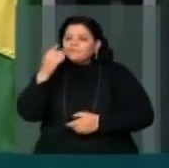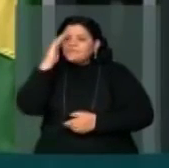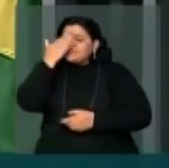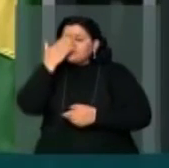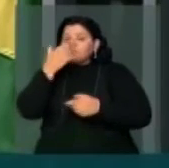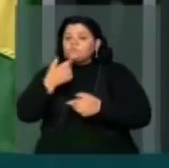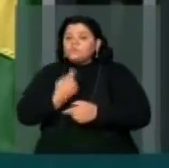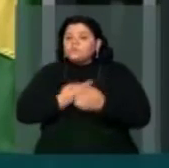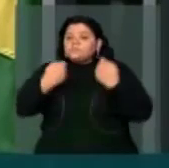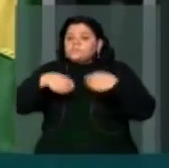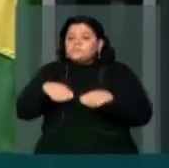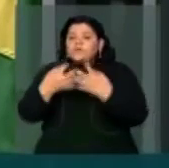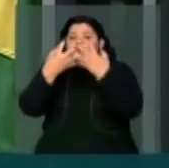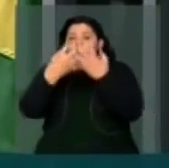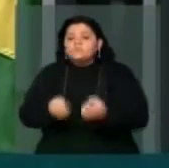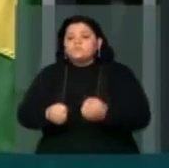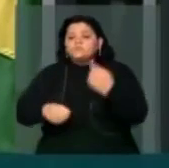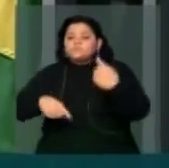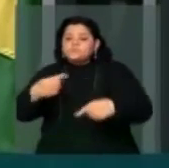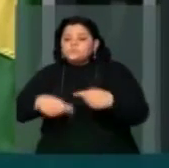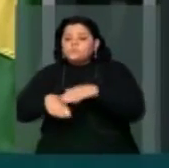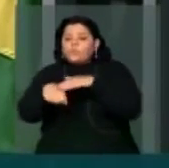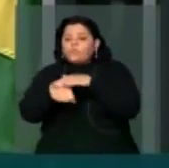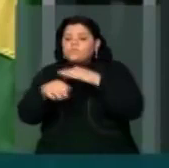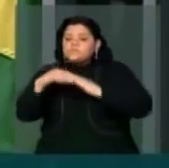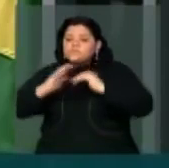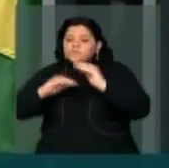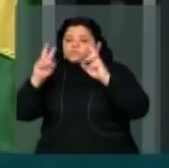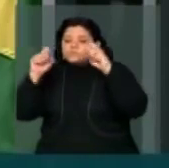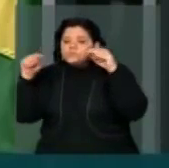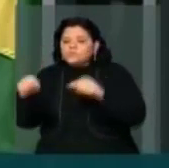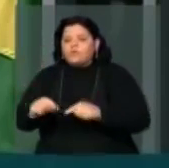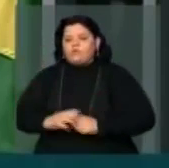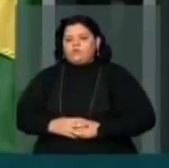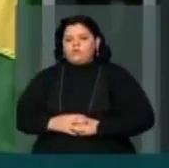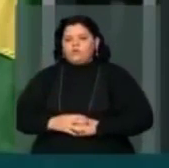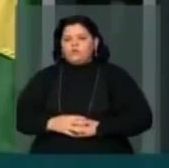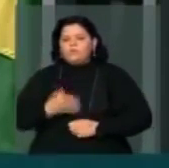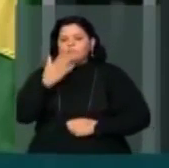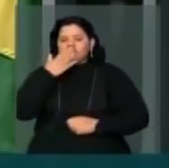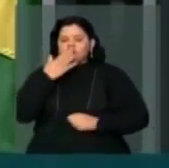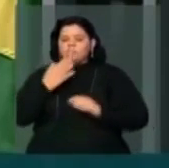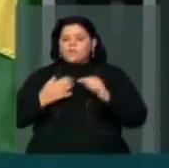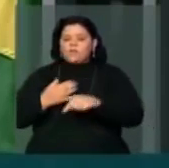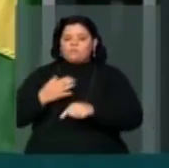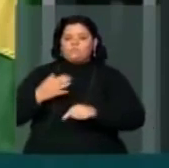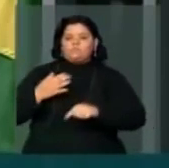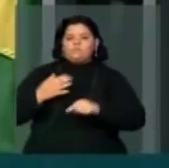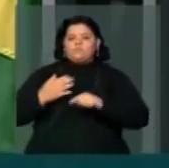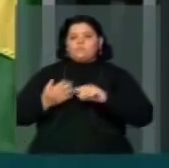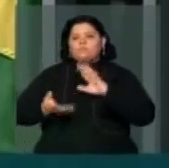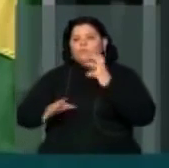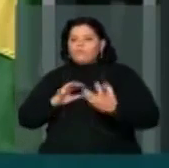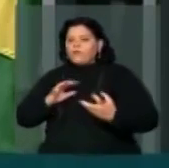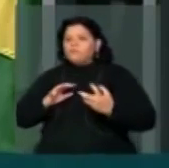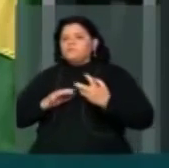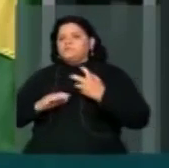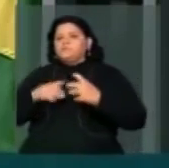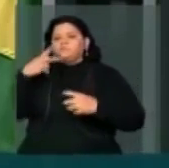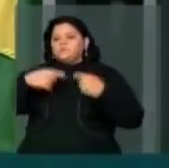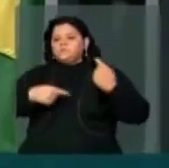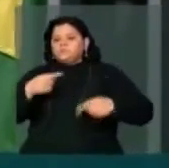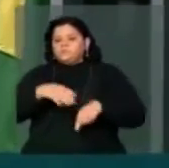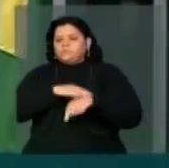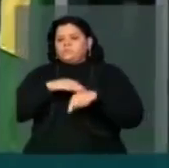que nós temos que tomar uma posição mais clara. Essa conversa de reforma política é conversa para boi